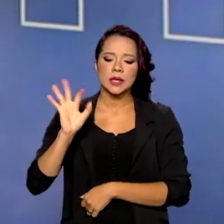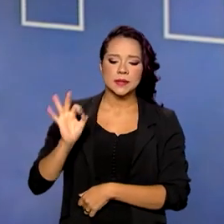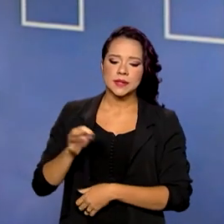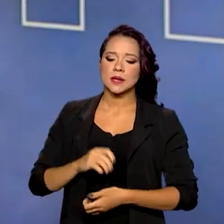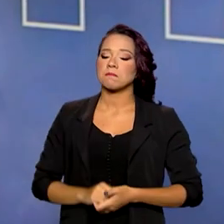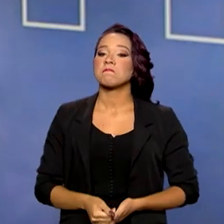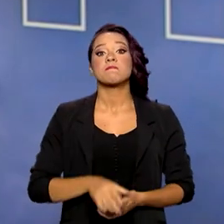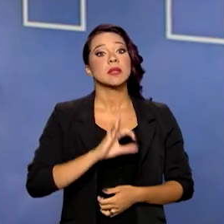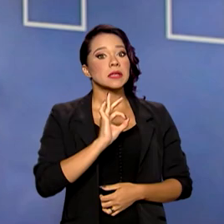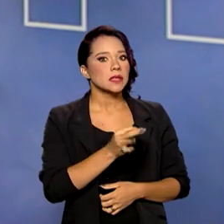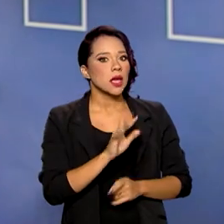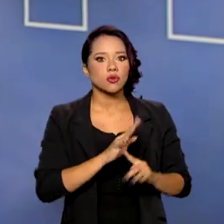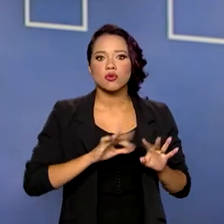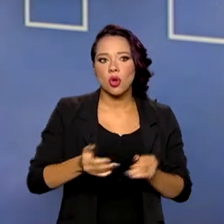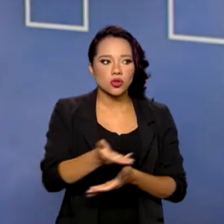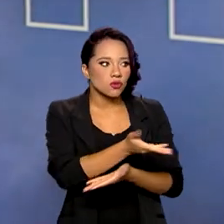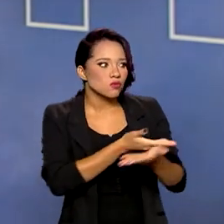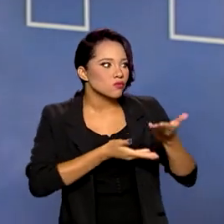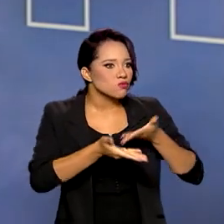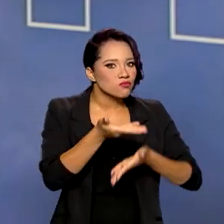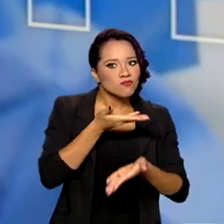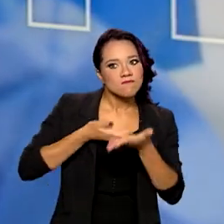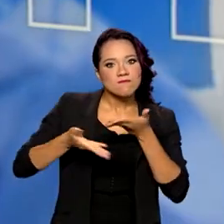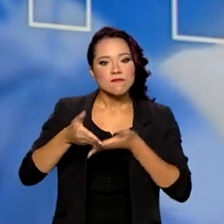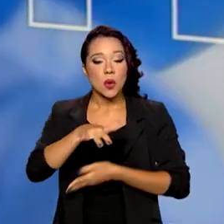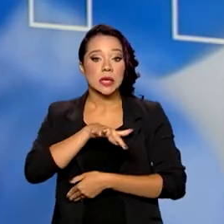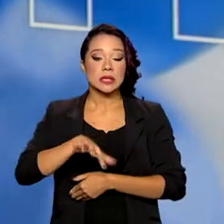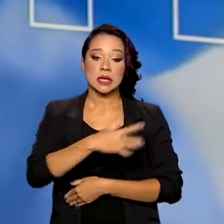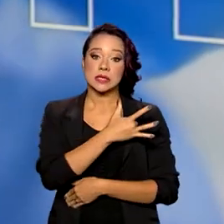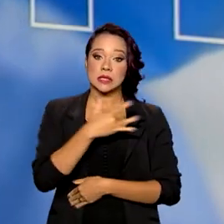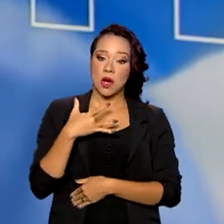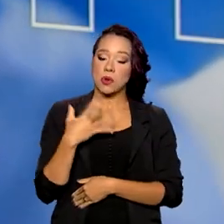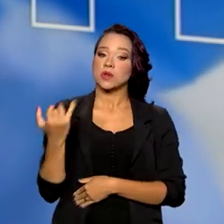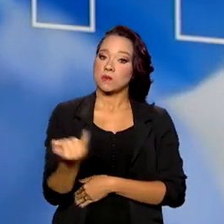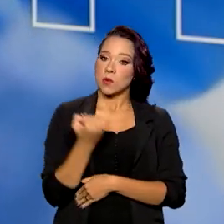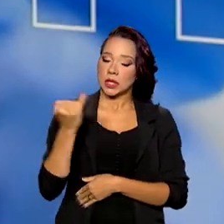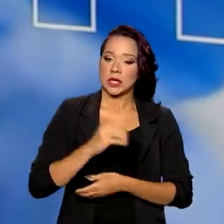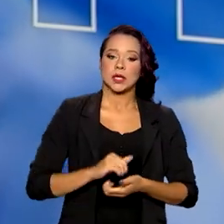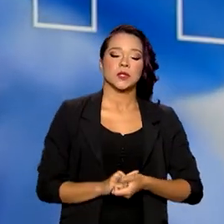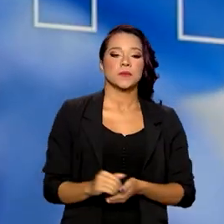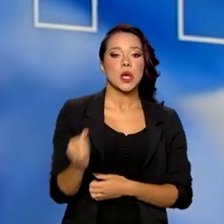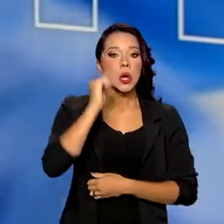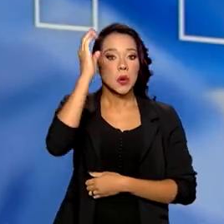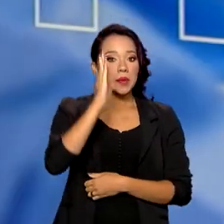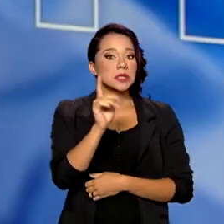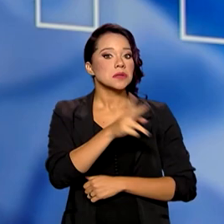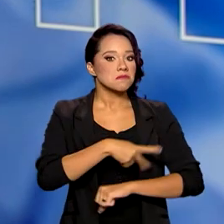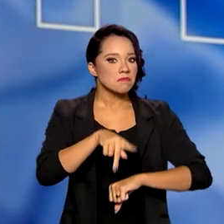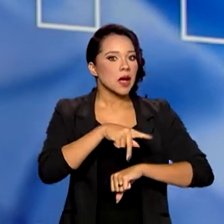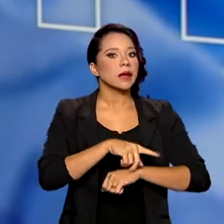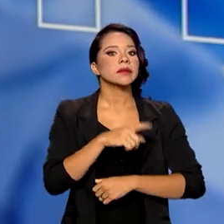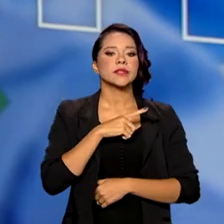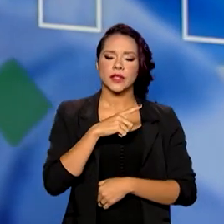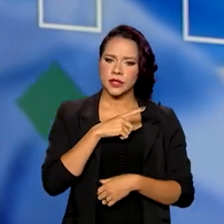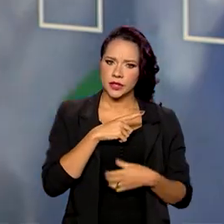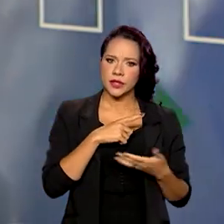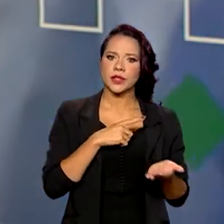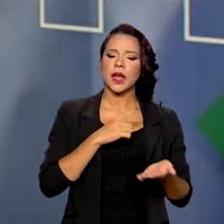com os organismos multilaterais da saúde é fundamental. O Brasil é um país que tem essa